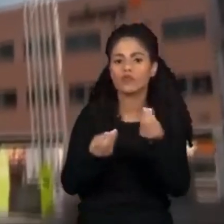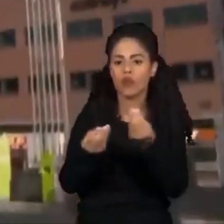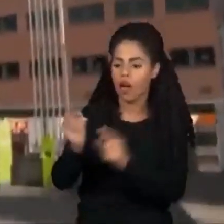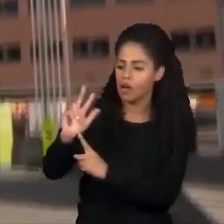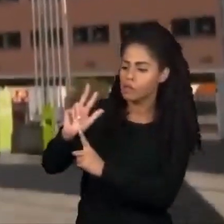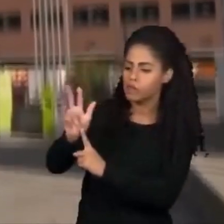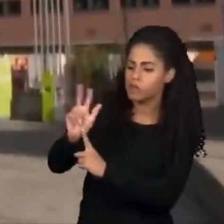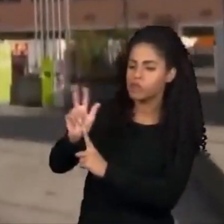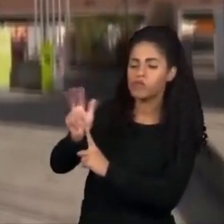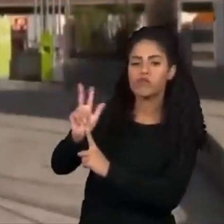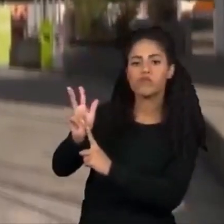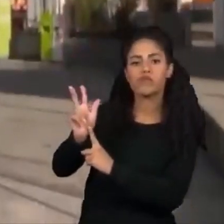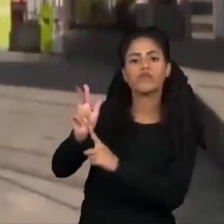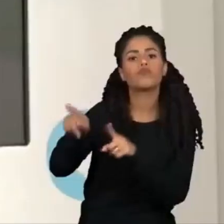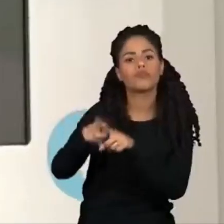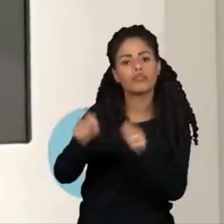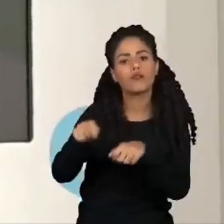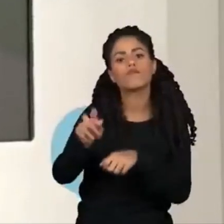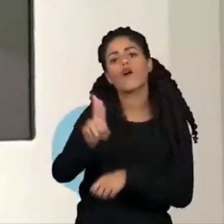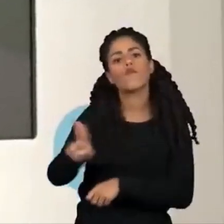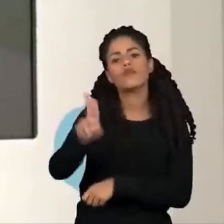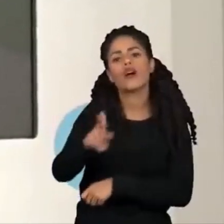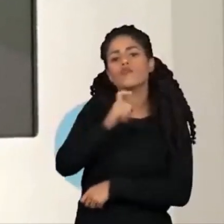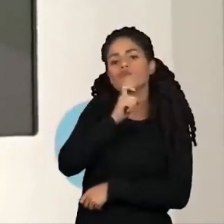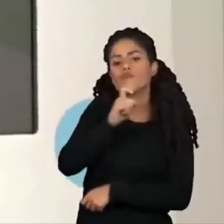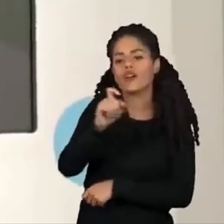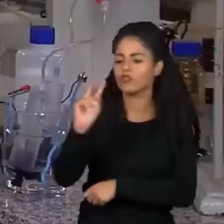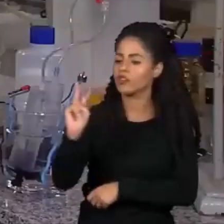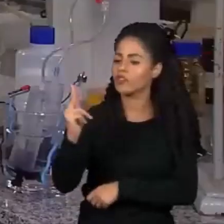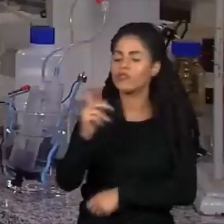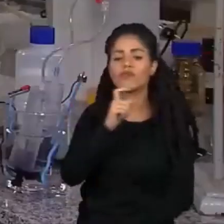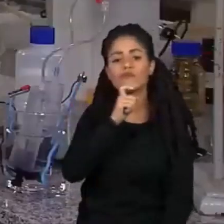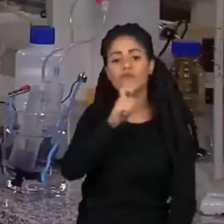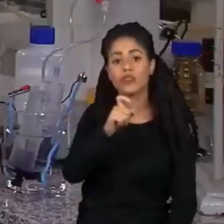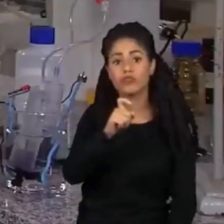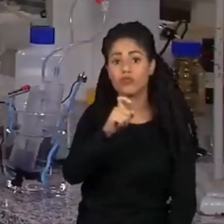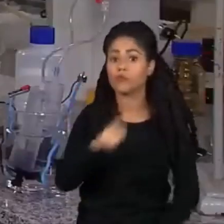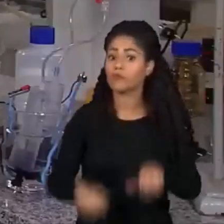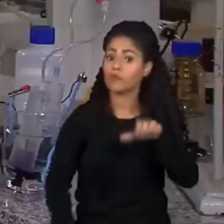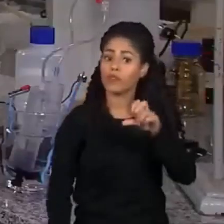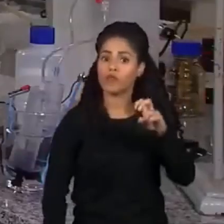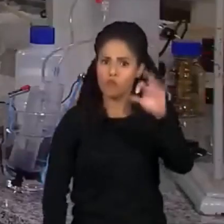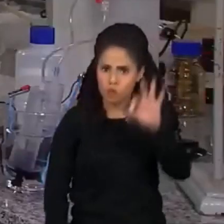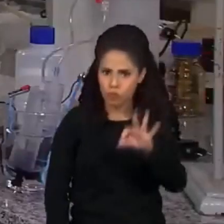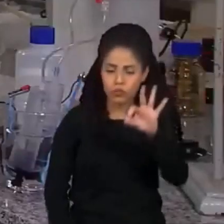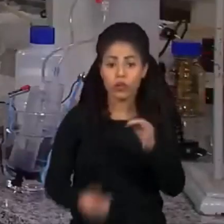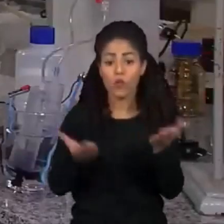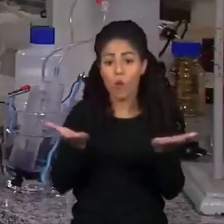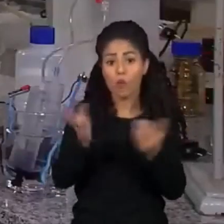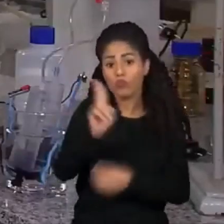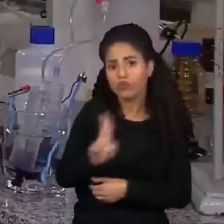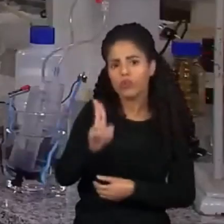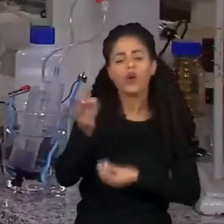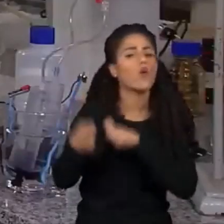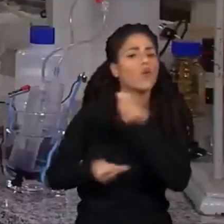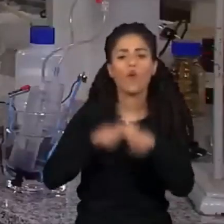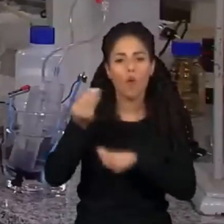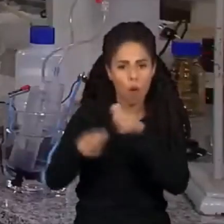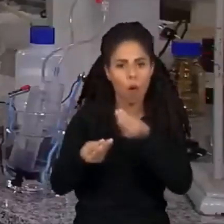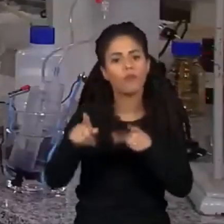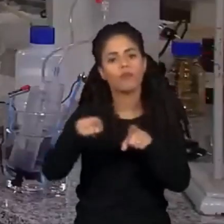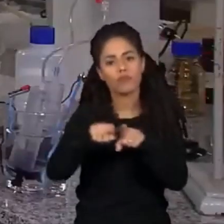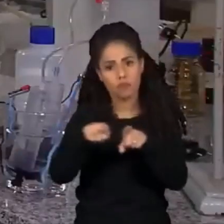hidrogênio é chamado de verde. 95% do hidrogênio hoje vem de combustíveis